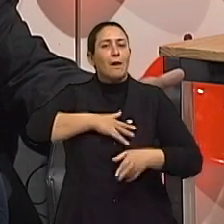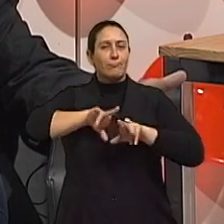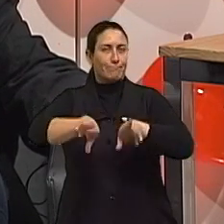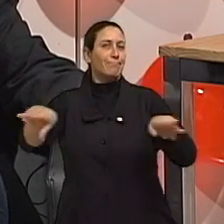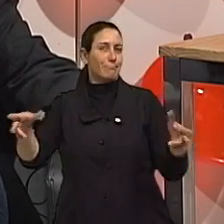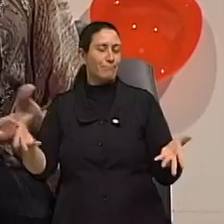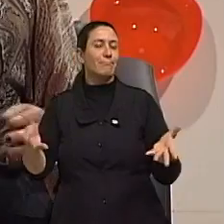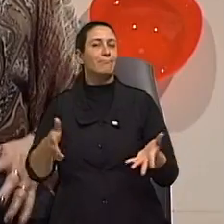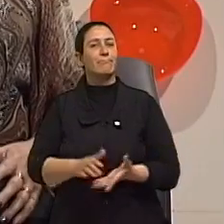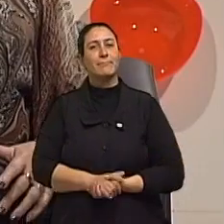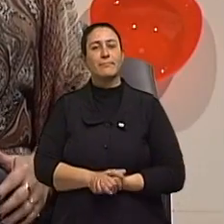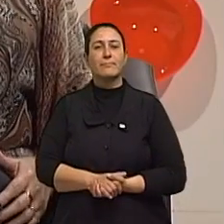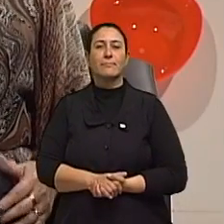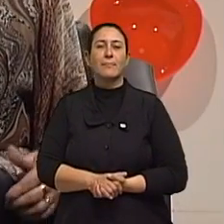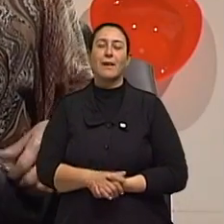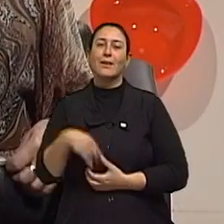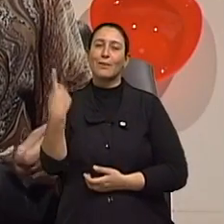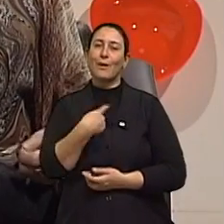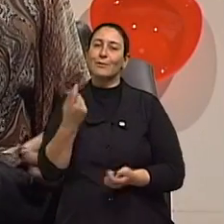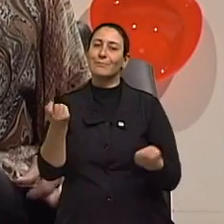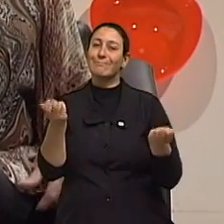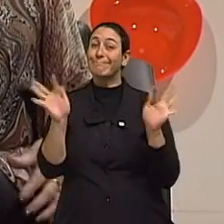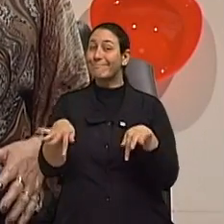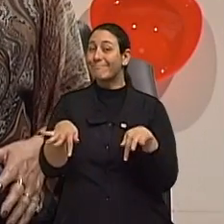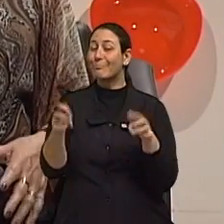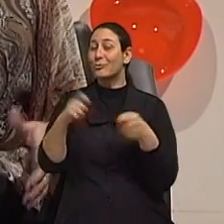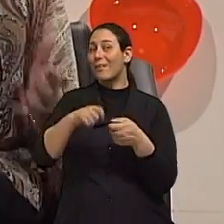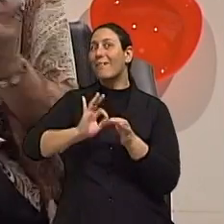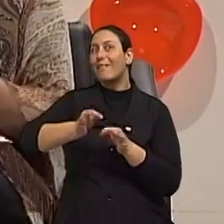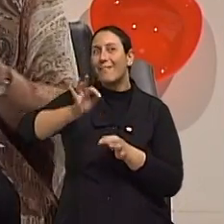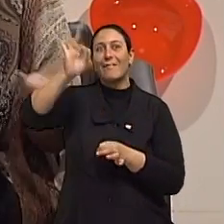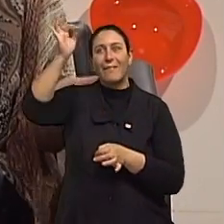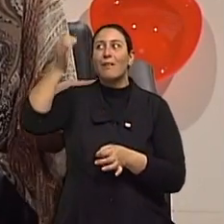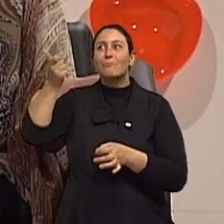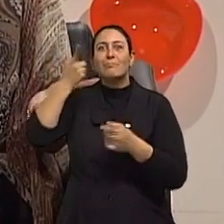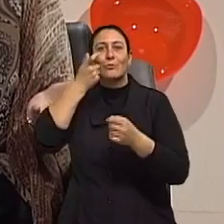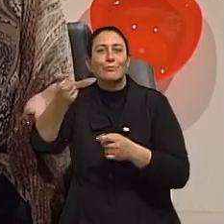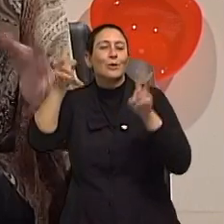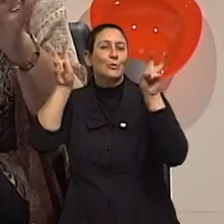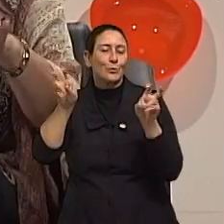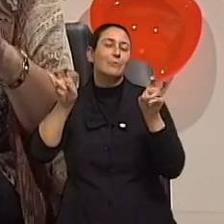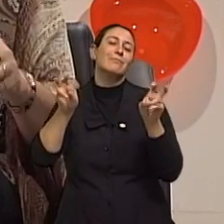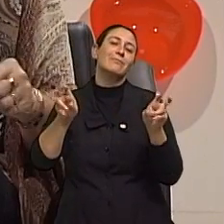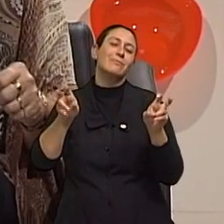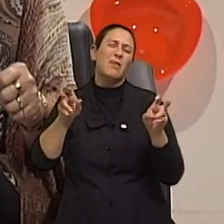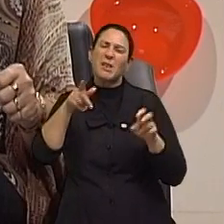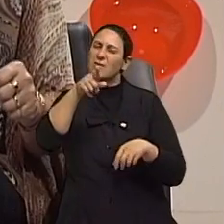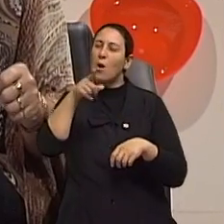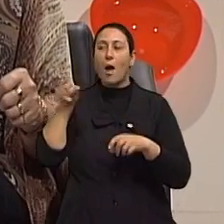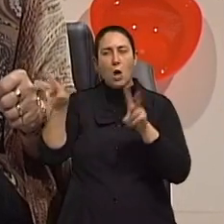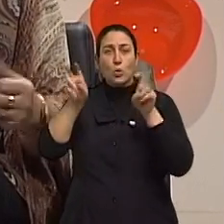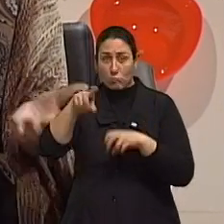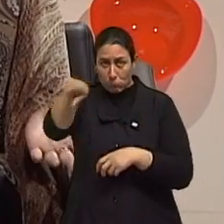Claro, claro. Bom, a gente poderia continuar mais uma vez, que nem eu digo aqui, esse programa a gente poderia continuar, né? A gente volta a falar desse